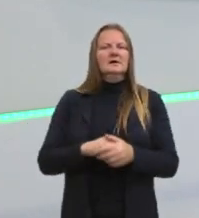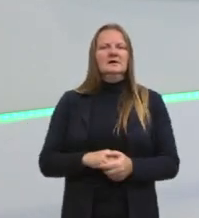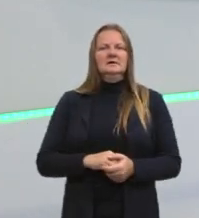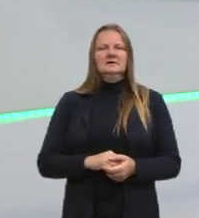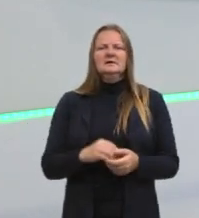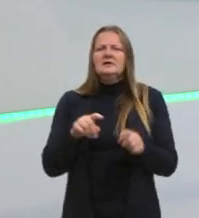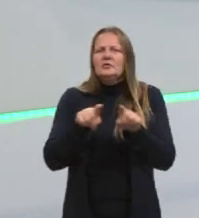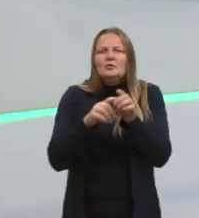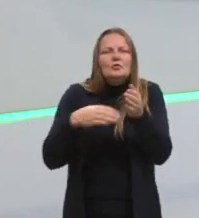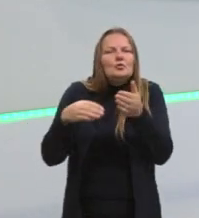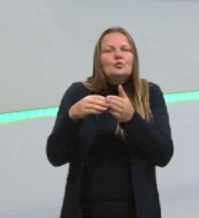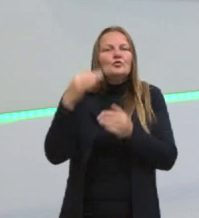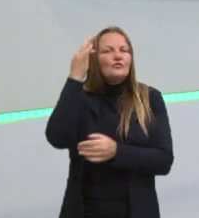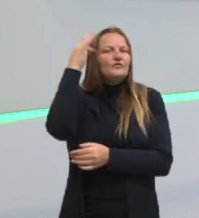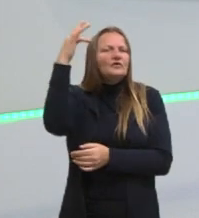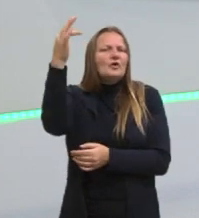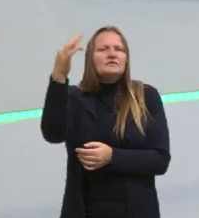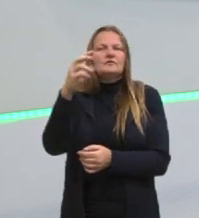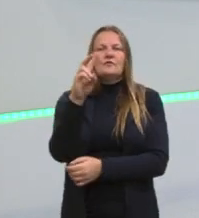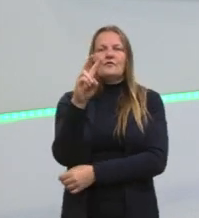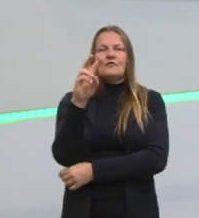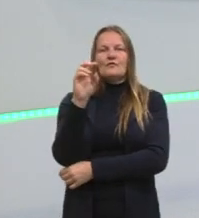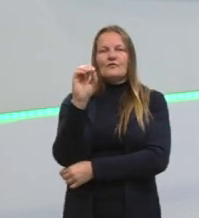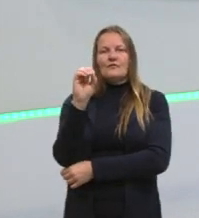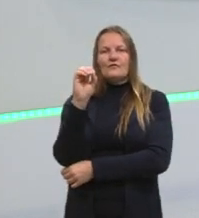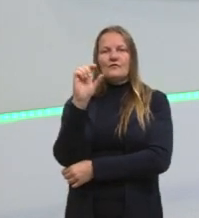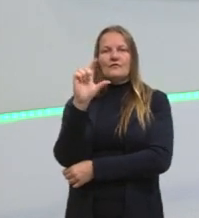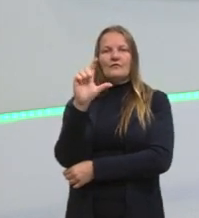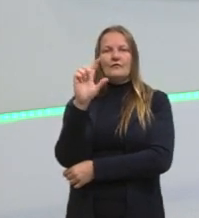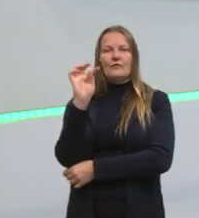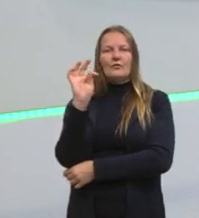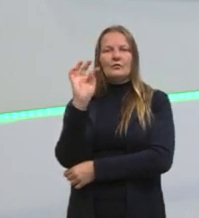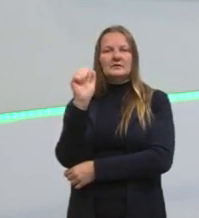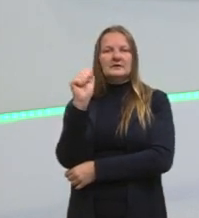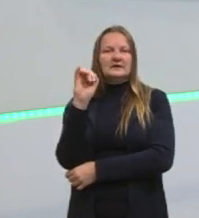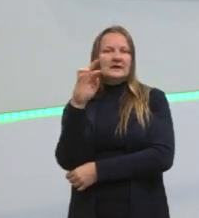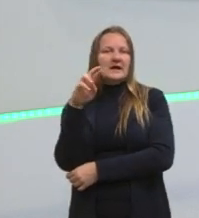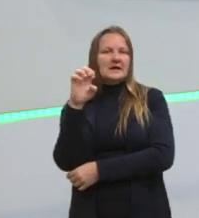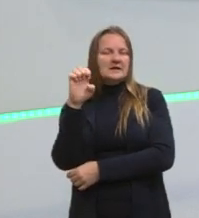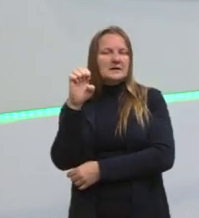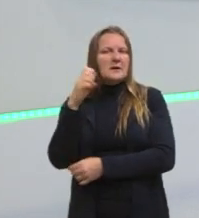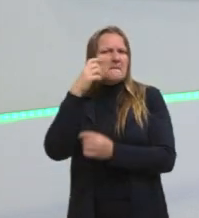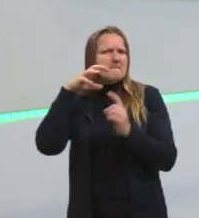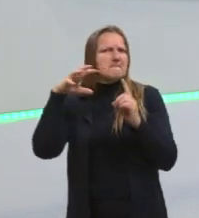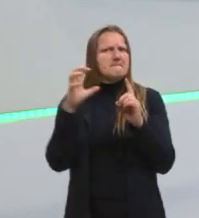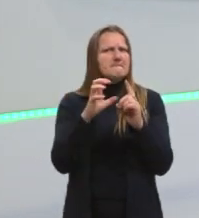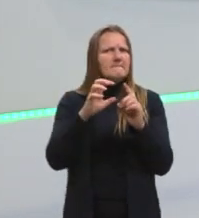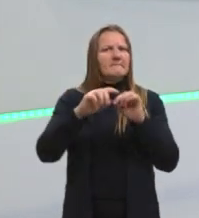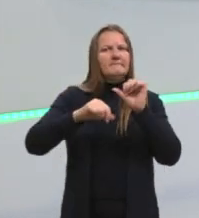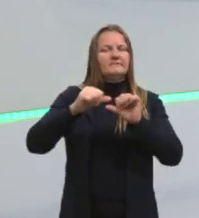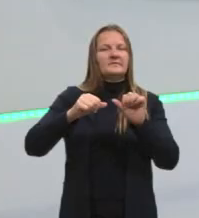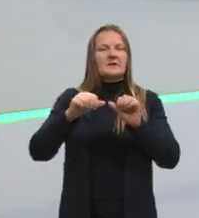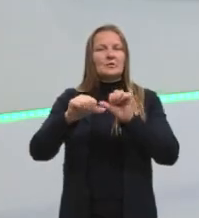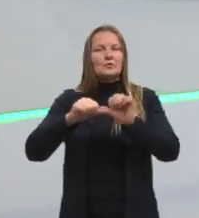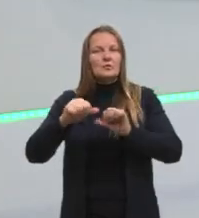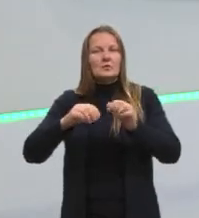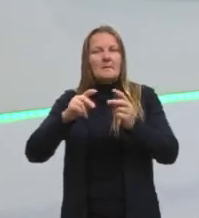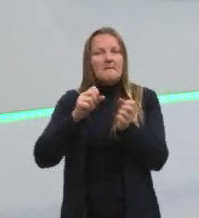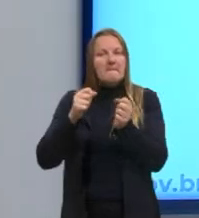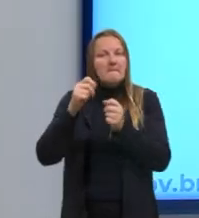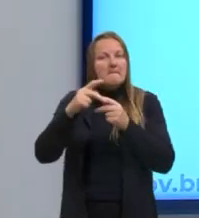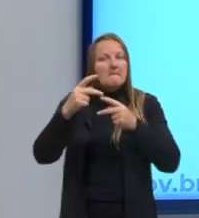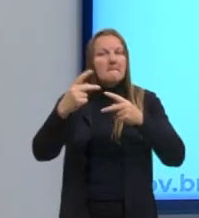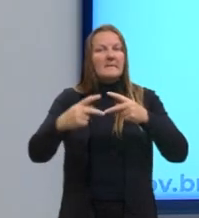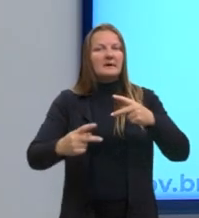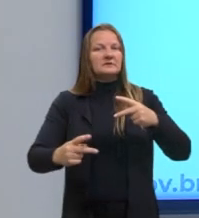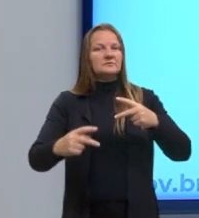entre outros filósofos. Que contestam o pensamento da escolástica. E agora, então, a razão. Então, há outro paradigma. Por isso, há